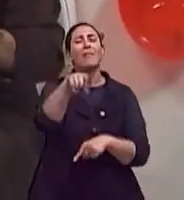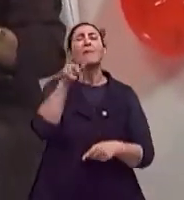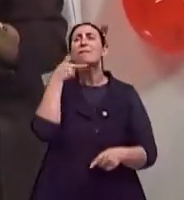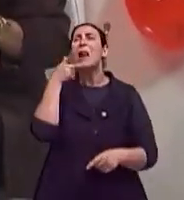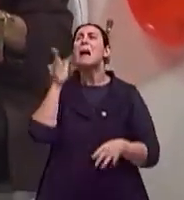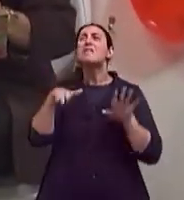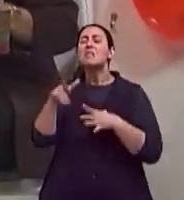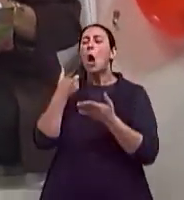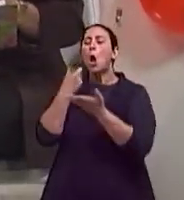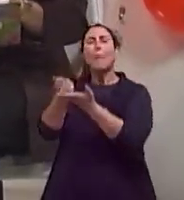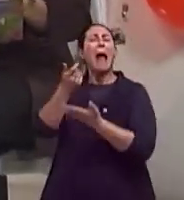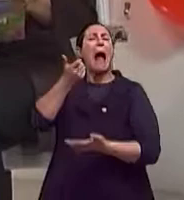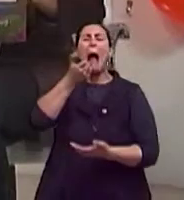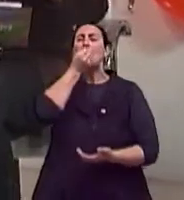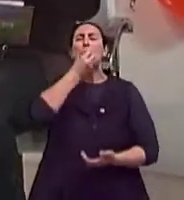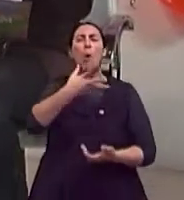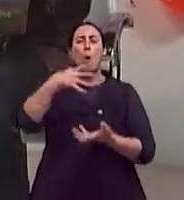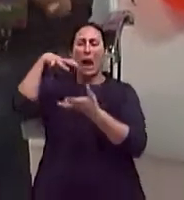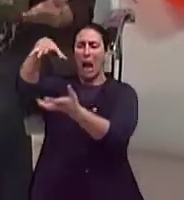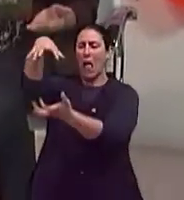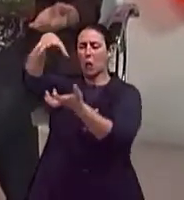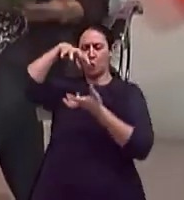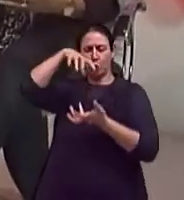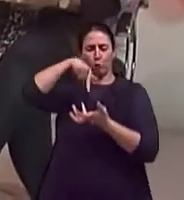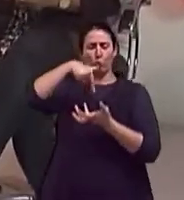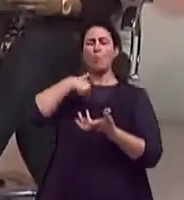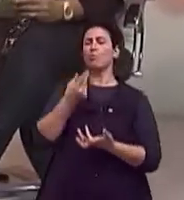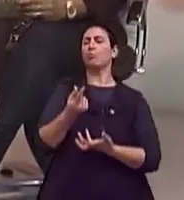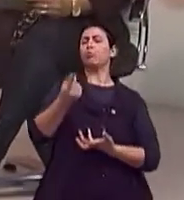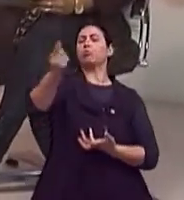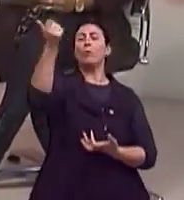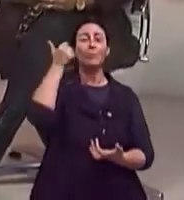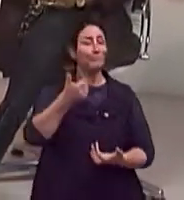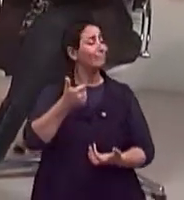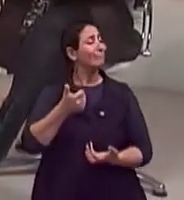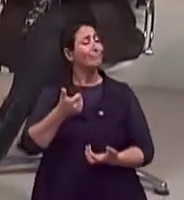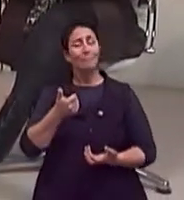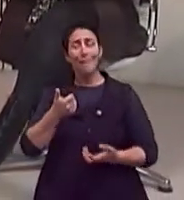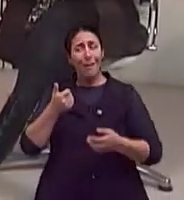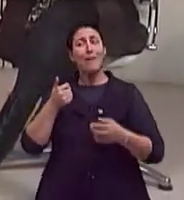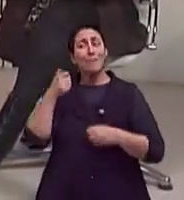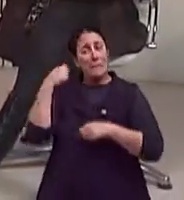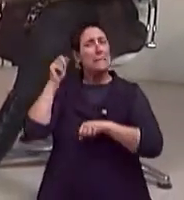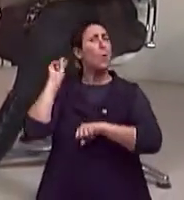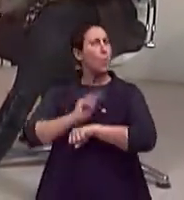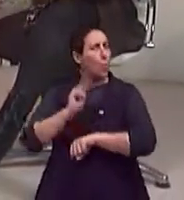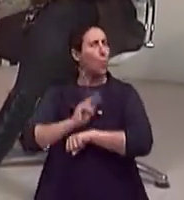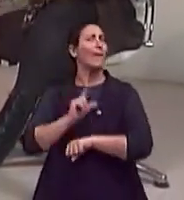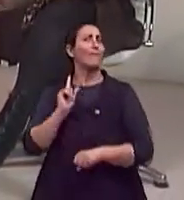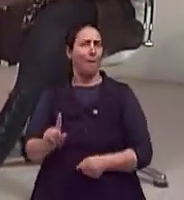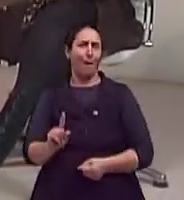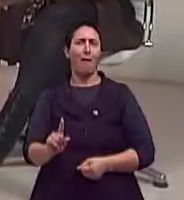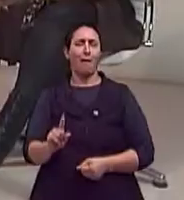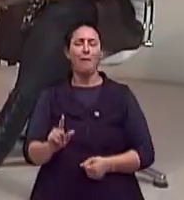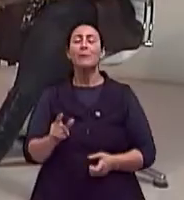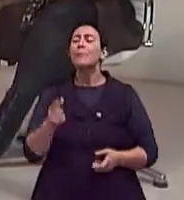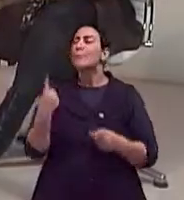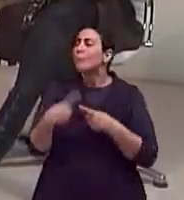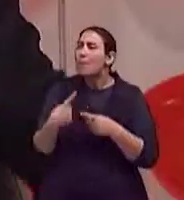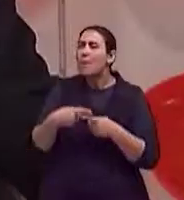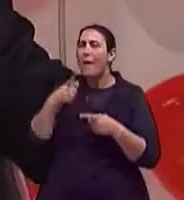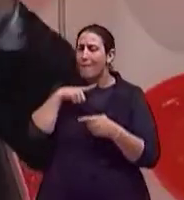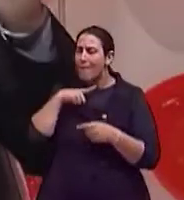em menor quantidade, ou seja, ele não perde a validade. É, exatamente. Então temos que olhar a validade dos produtos. A validade,